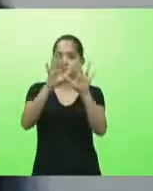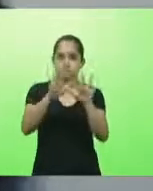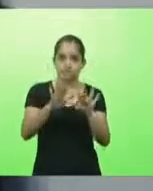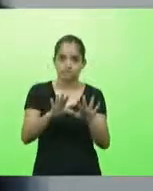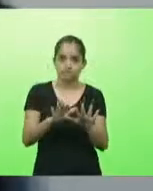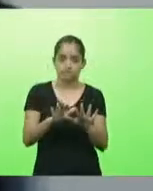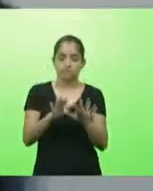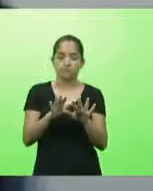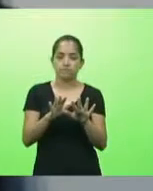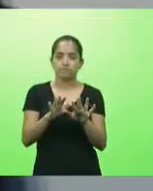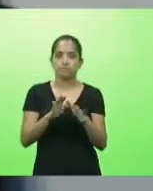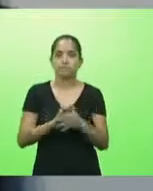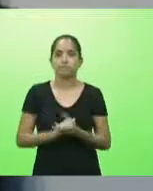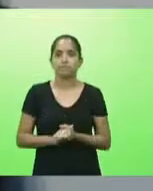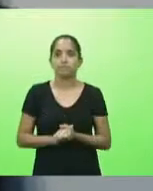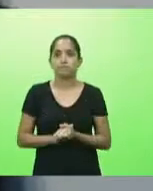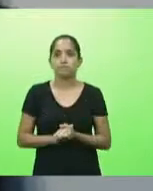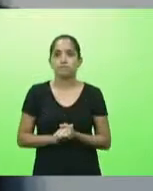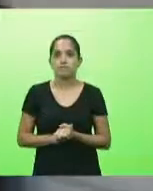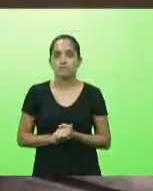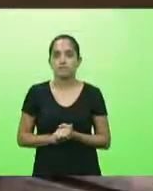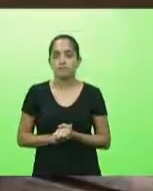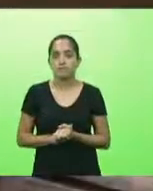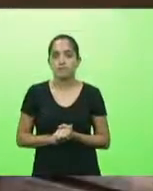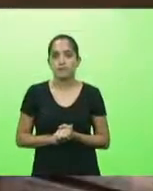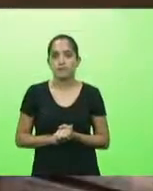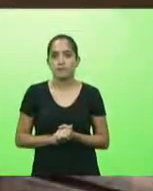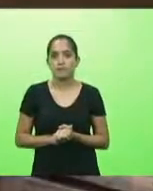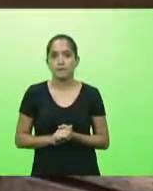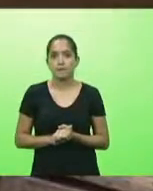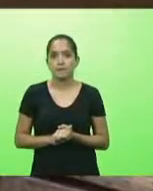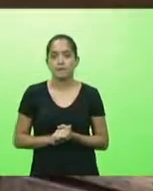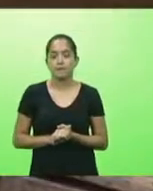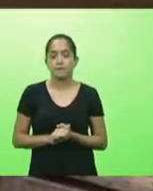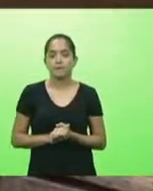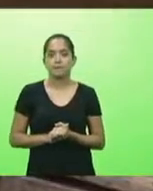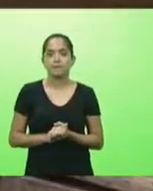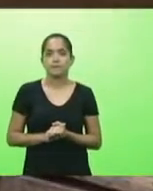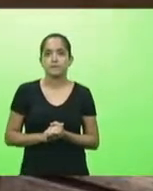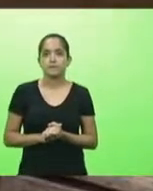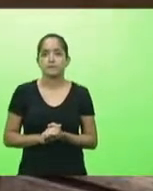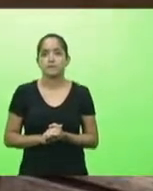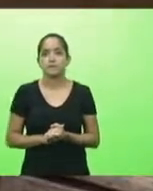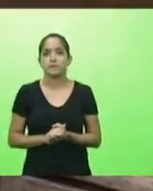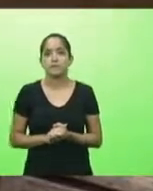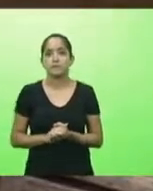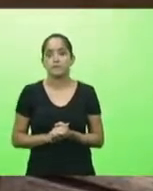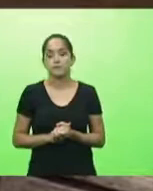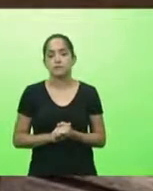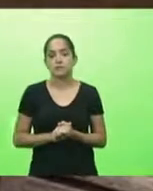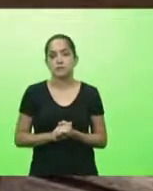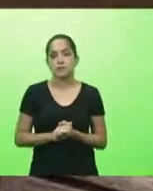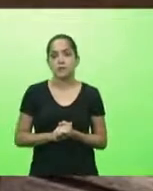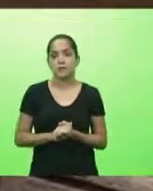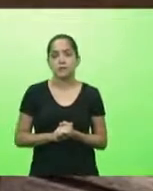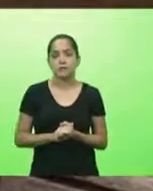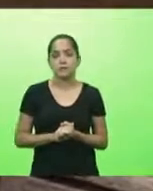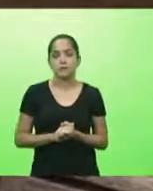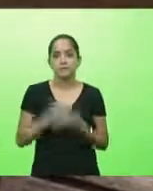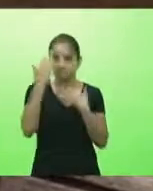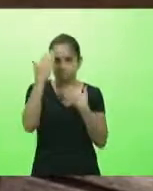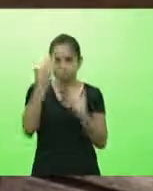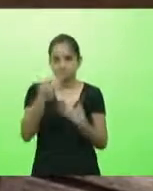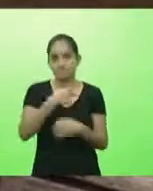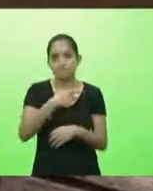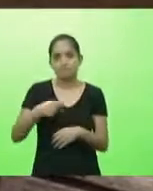bem rápido dessa pandemia mais 30 segundos para concluir deputados muito obrigado senhor